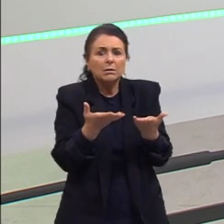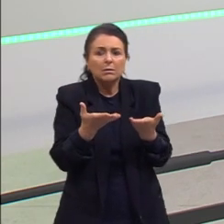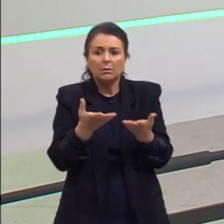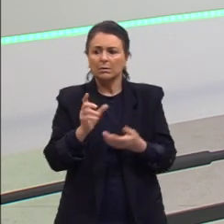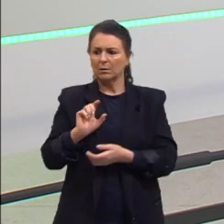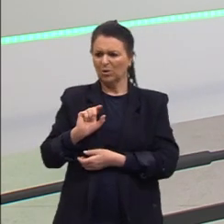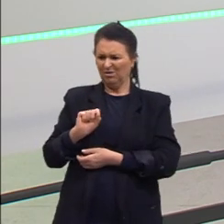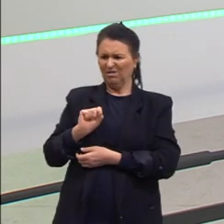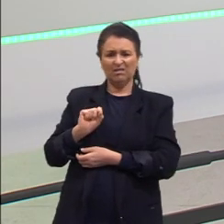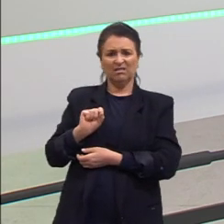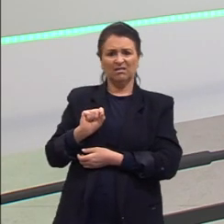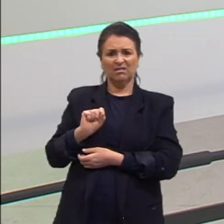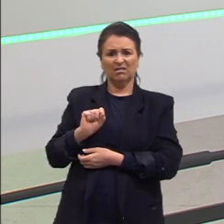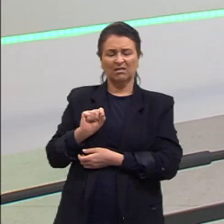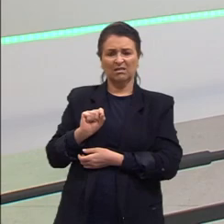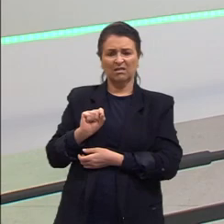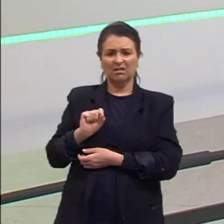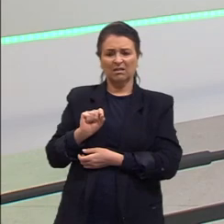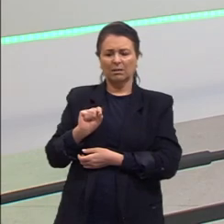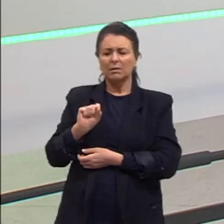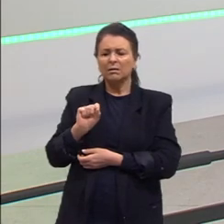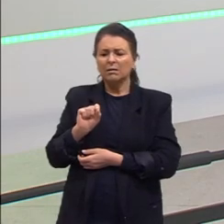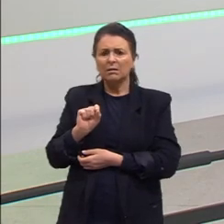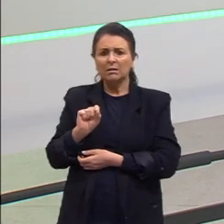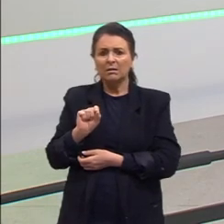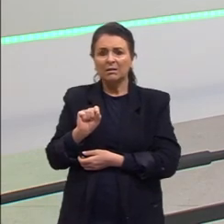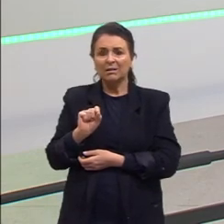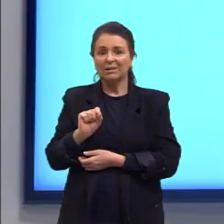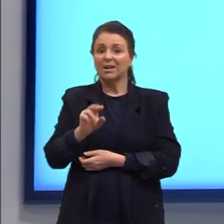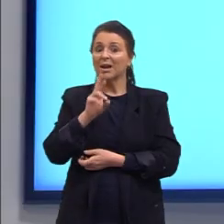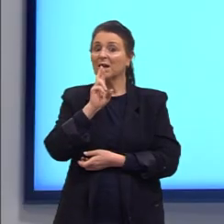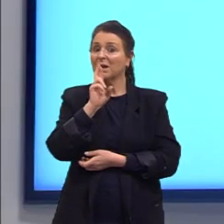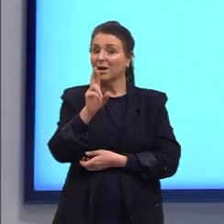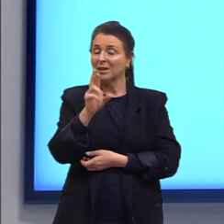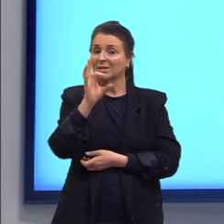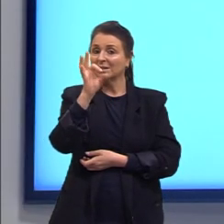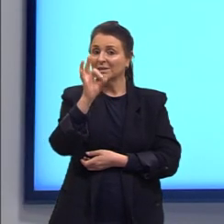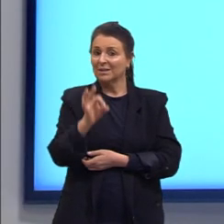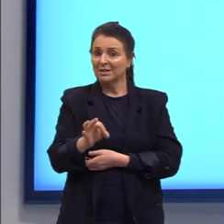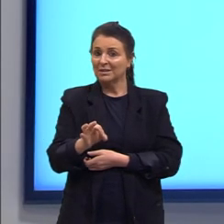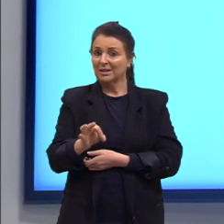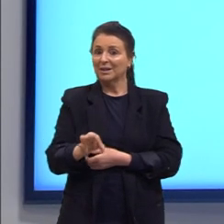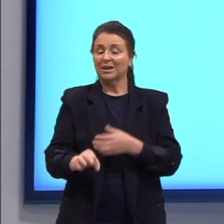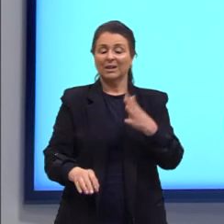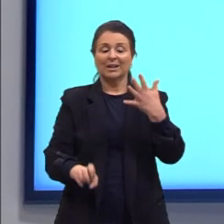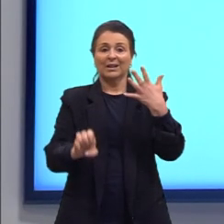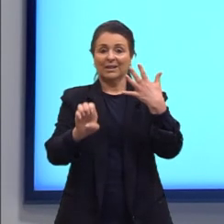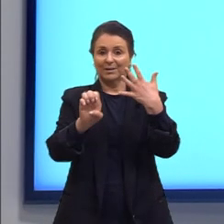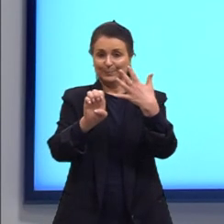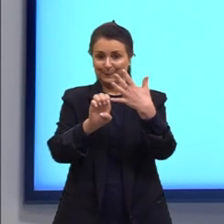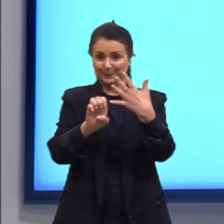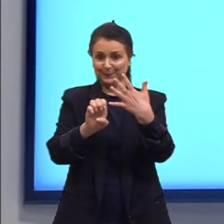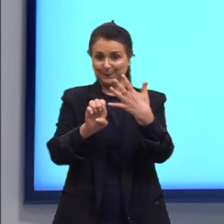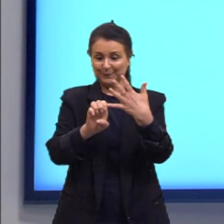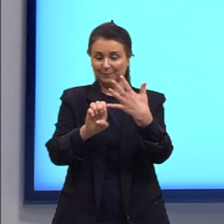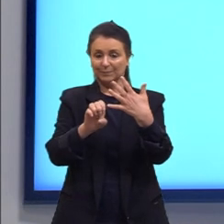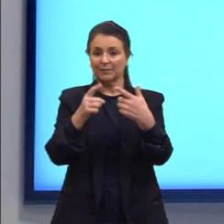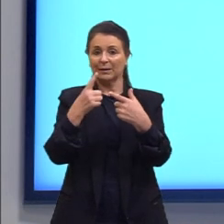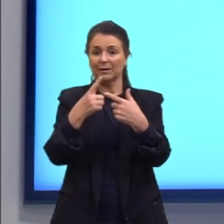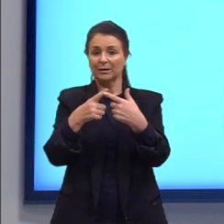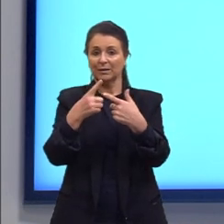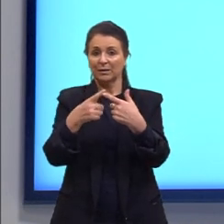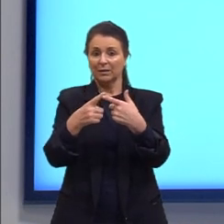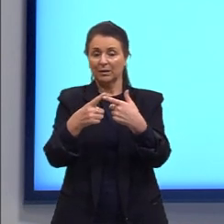que aconteceu? A gente vê que a nossa resposta correta aqui é a letra E. Por quê?